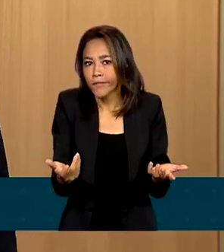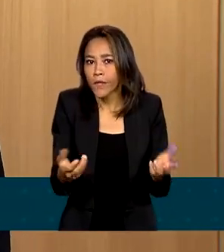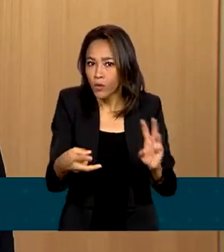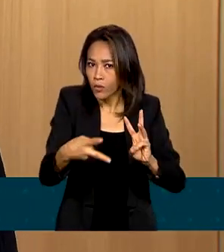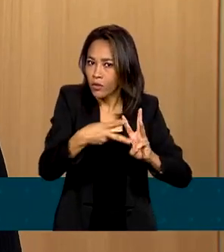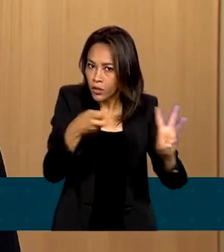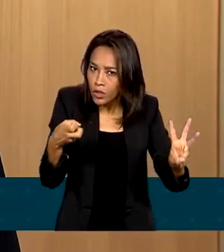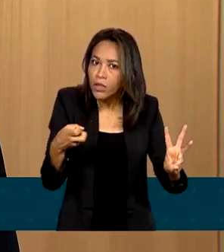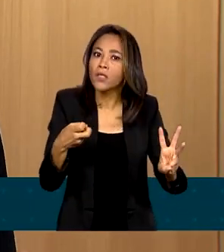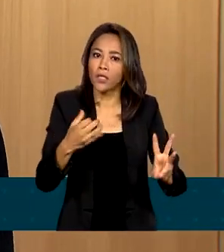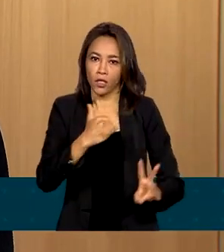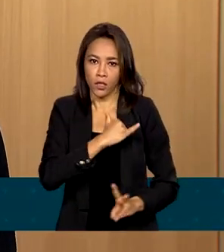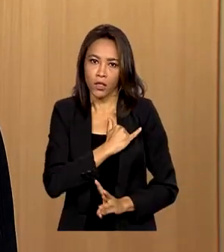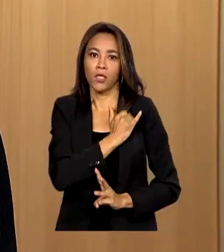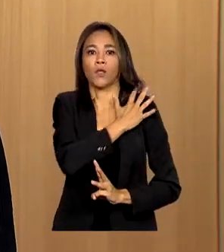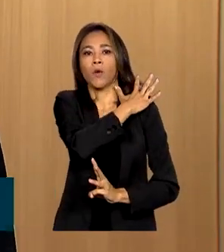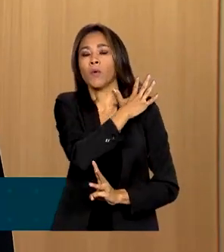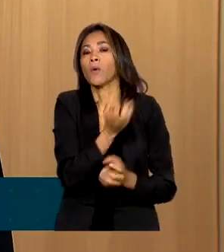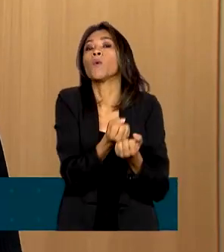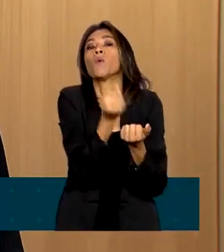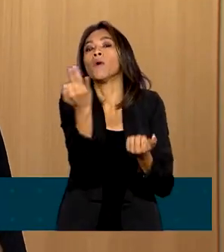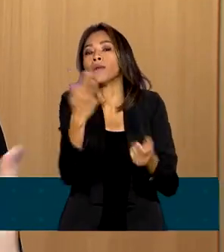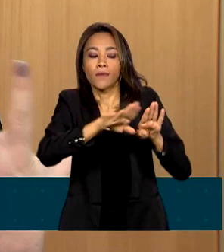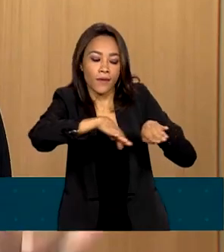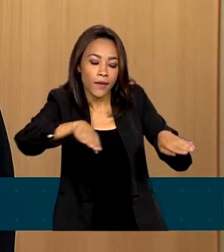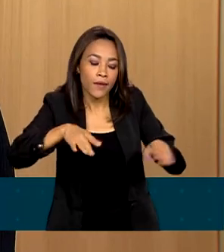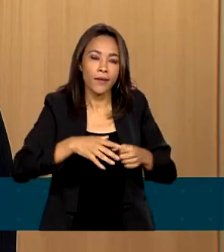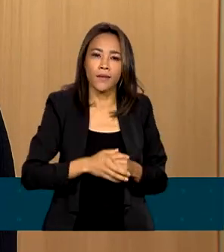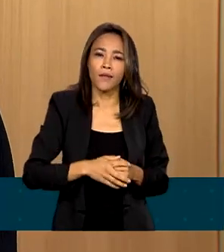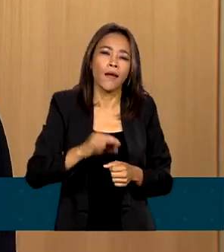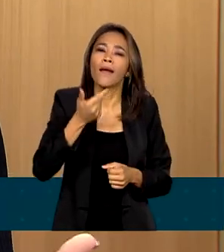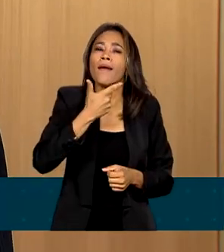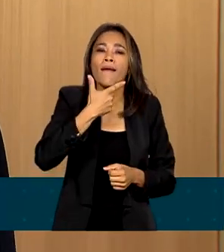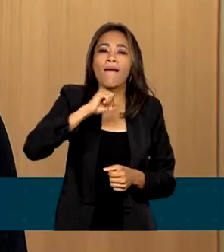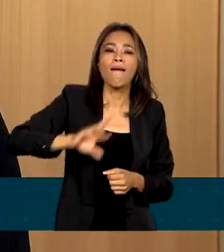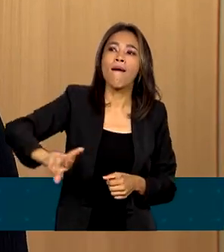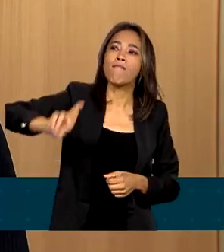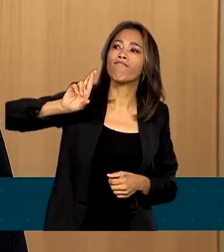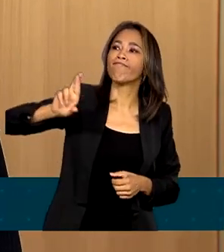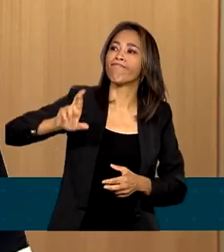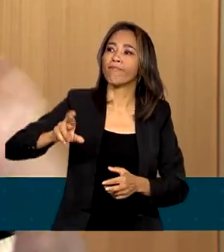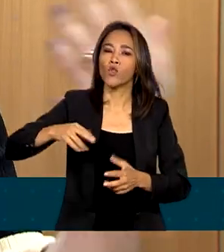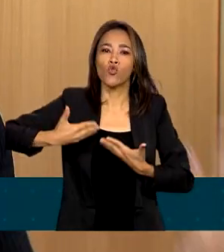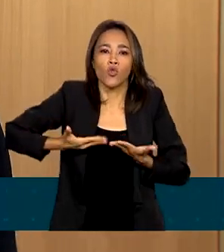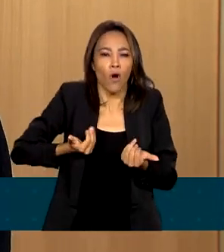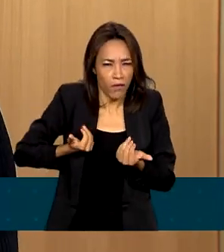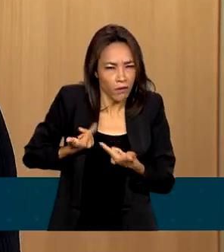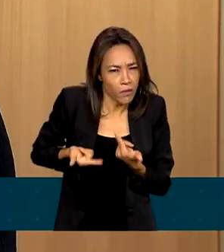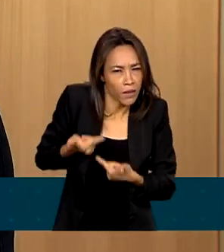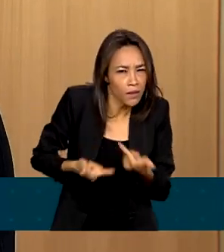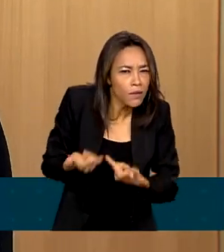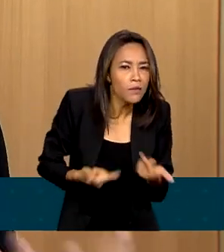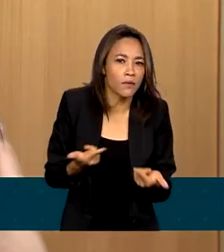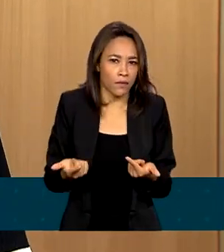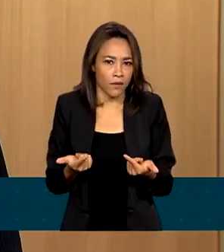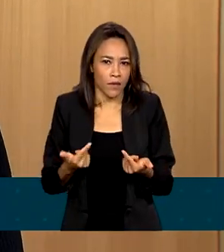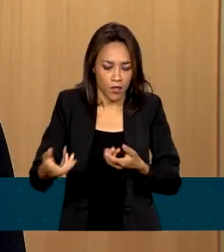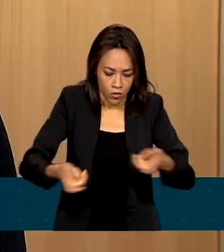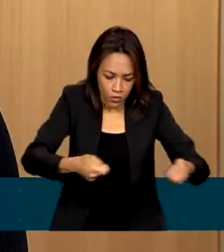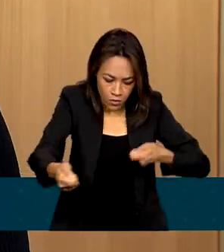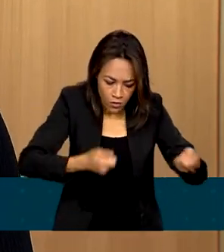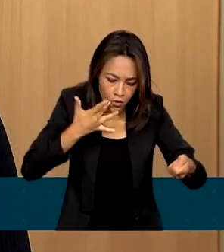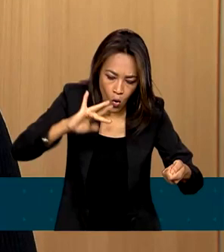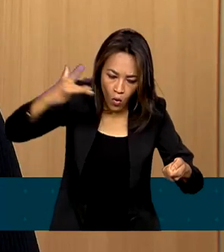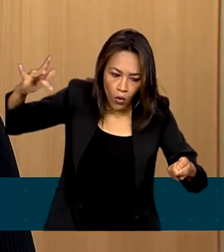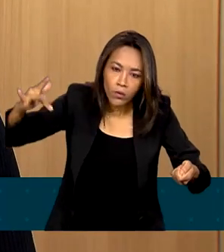indígenas Yanomamis, quantas crianças nós temos lá, quem é a força motriz, os jovens estão trabalhando no minério, não estão